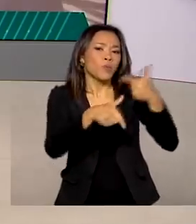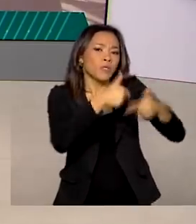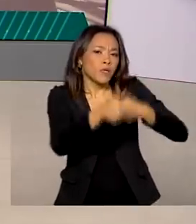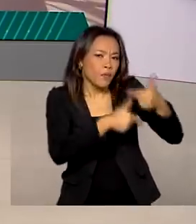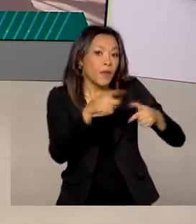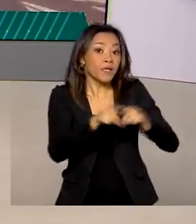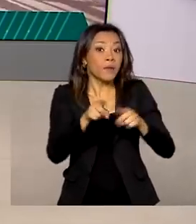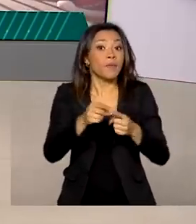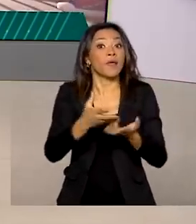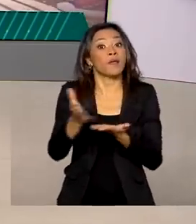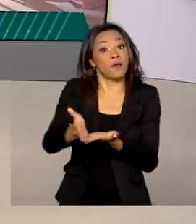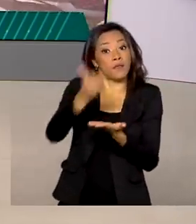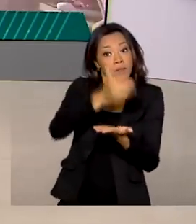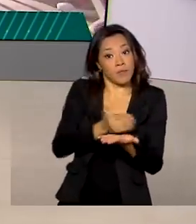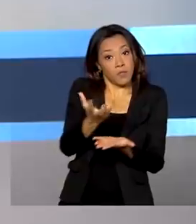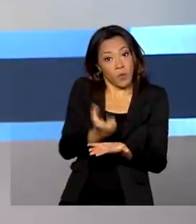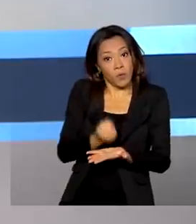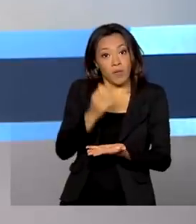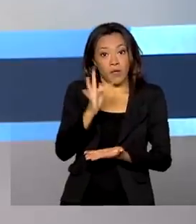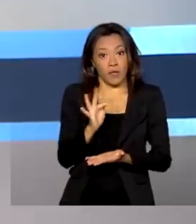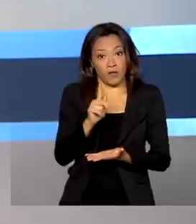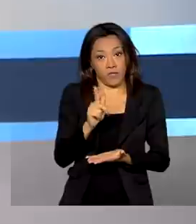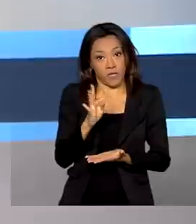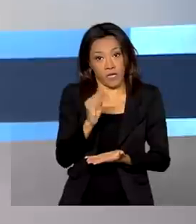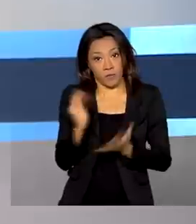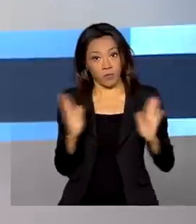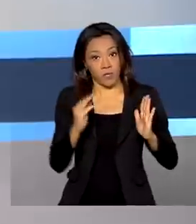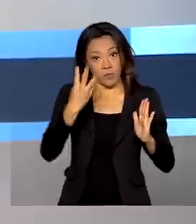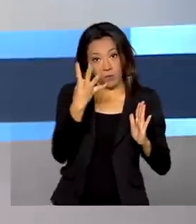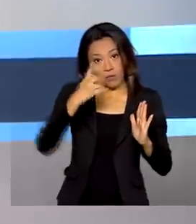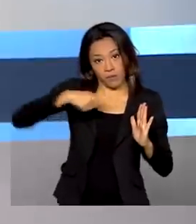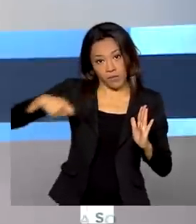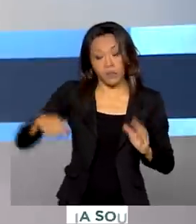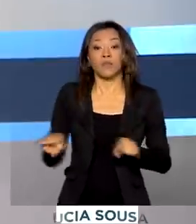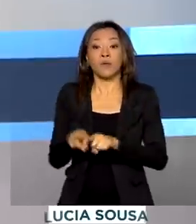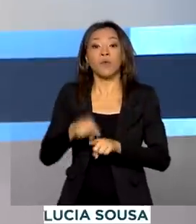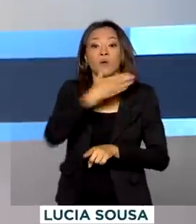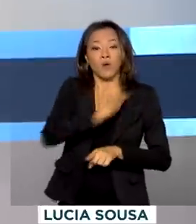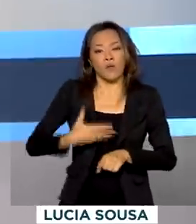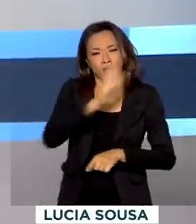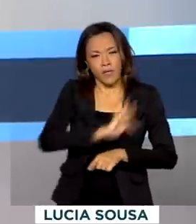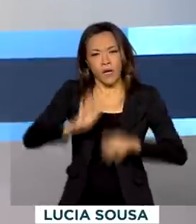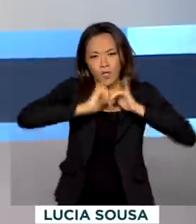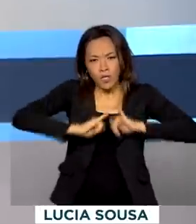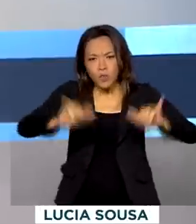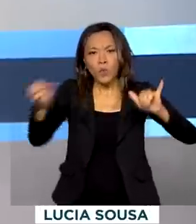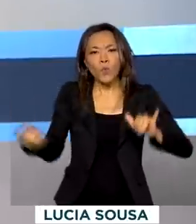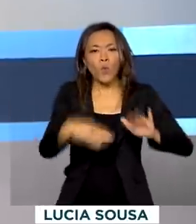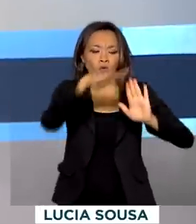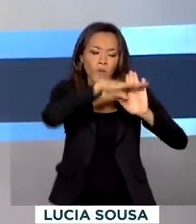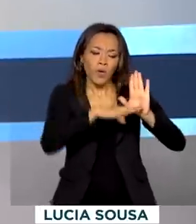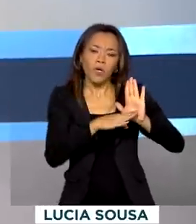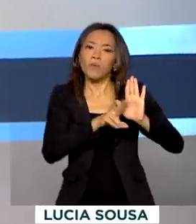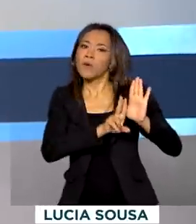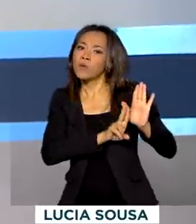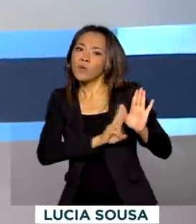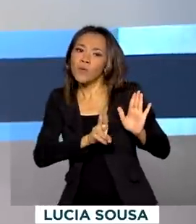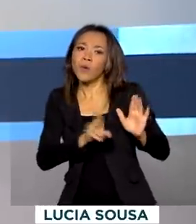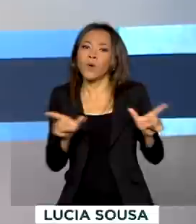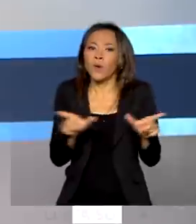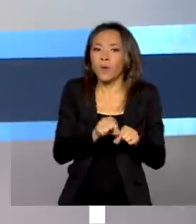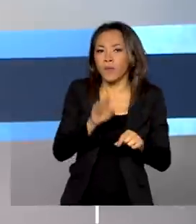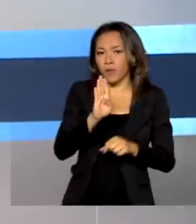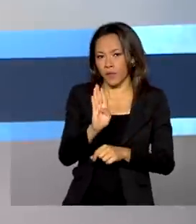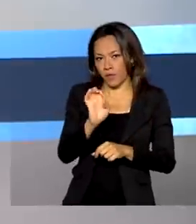do FGTS por quatro meses. Além disso, o governo federal lançou o novo programa emergencial de manutenção do emprego e da